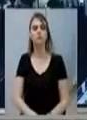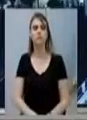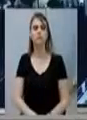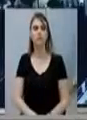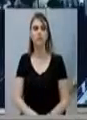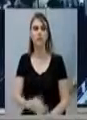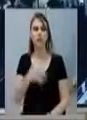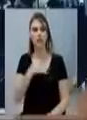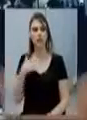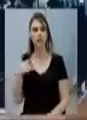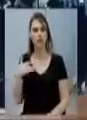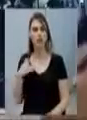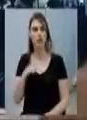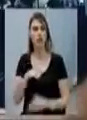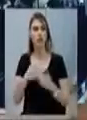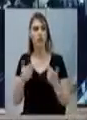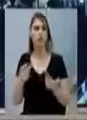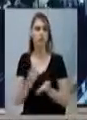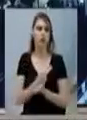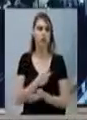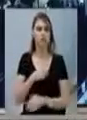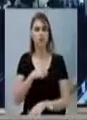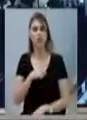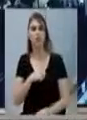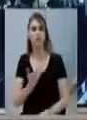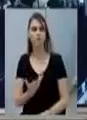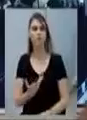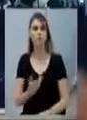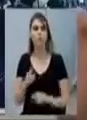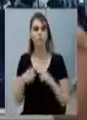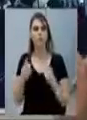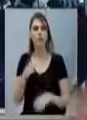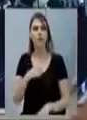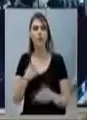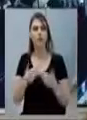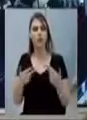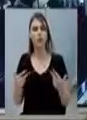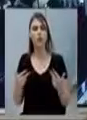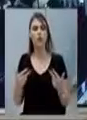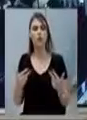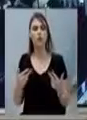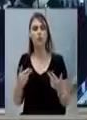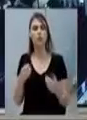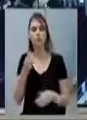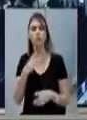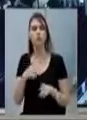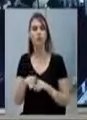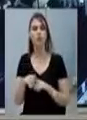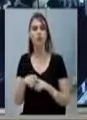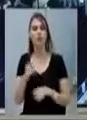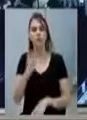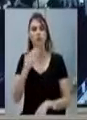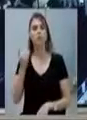A saúde, tem muitas coisas dando certo? Tem. Mas tem muitas coisas que precisa melhorar muito.